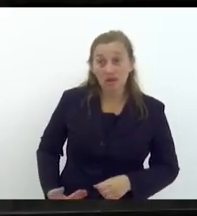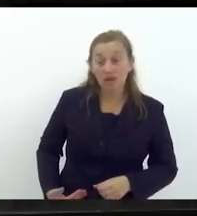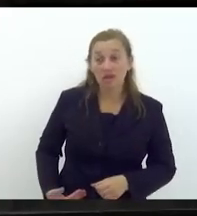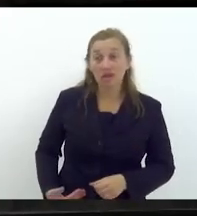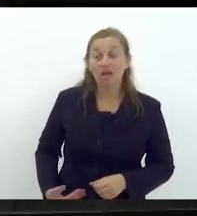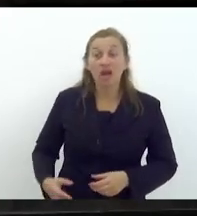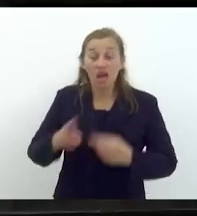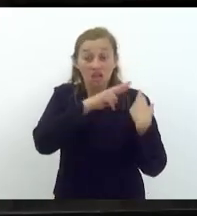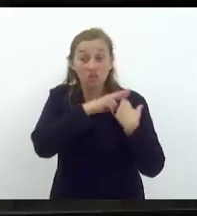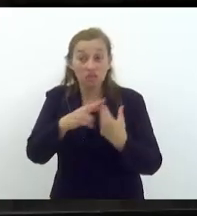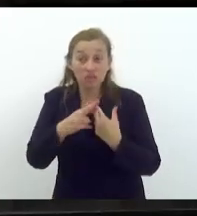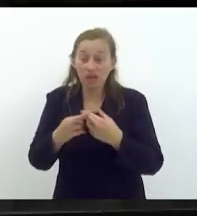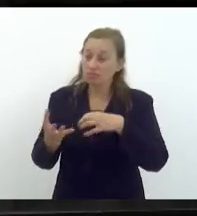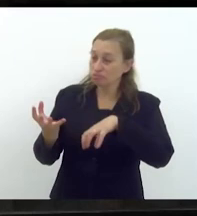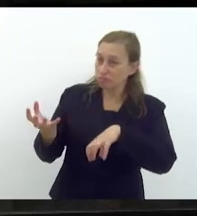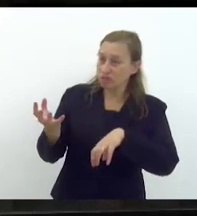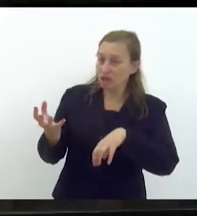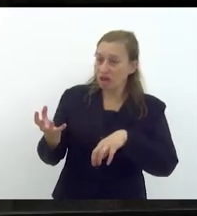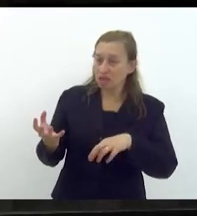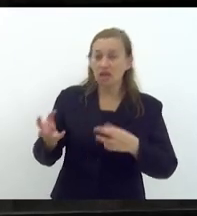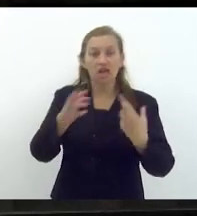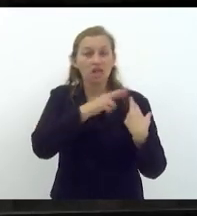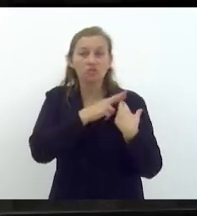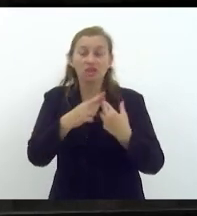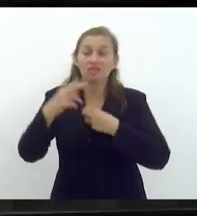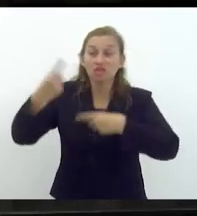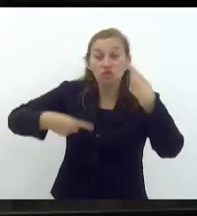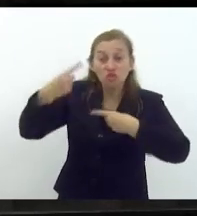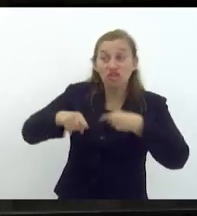é responsabilidade de se discutir isso lá em Brasília.